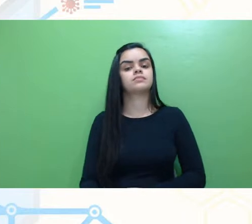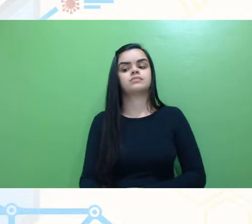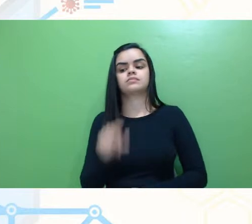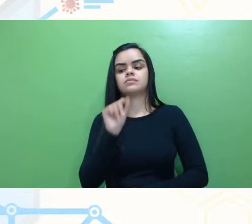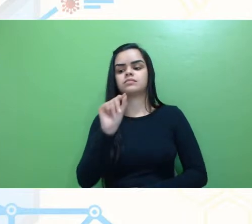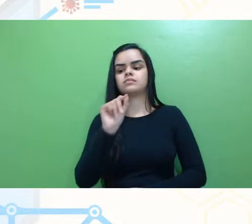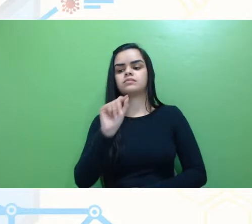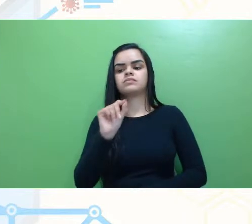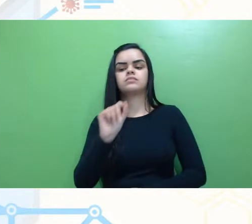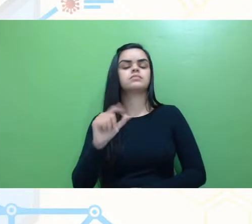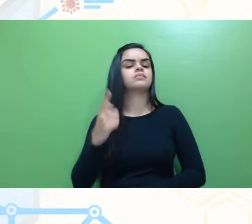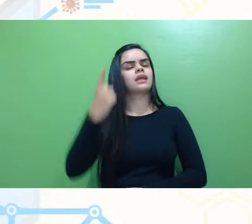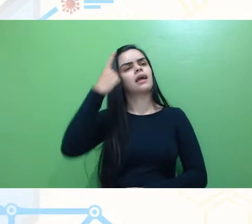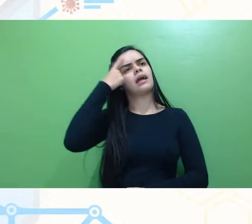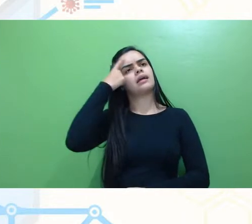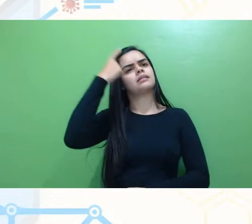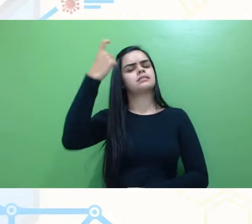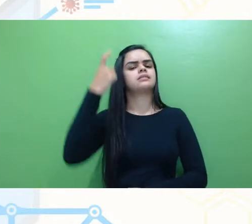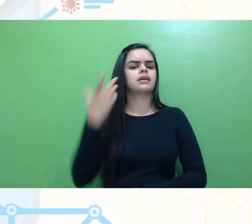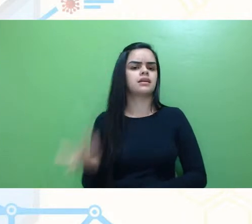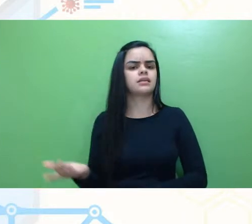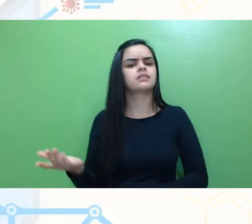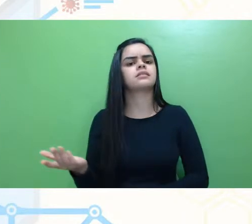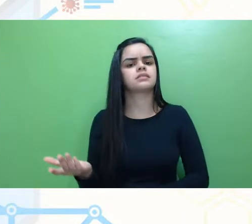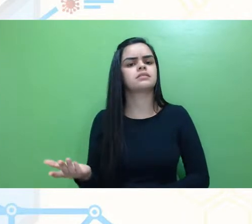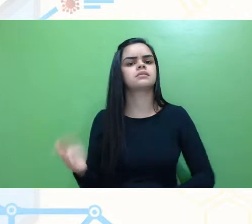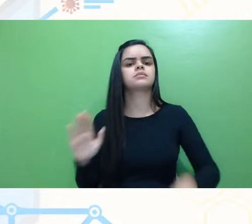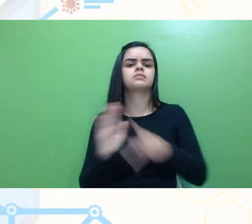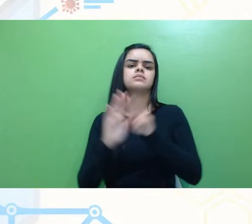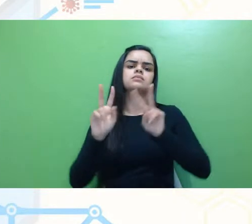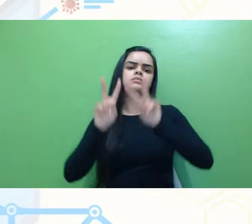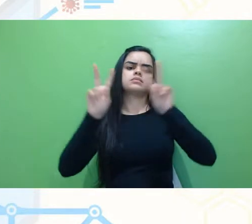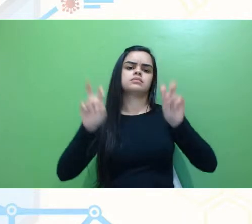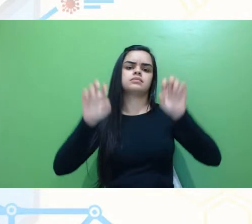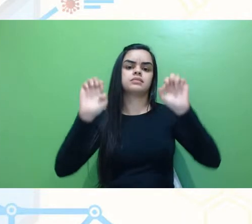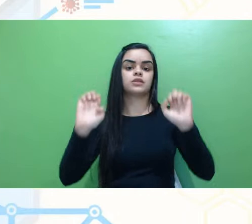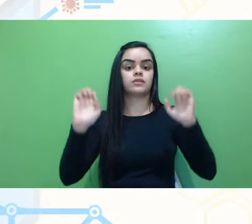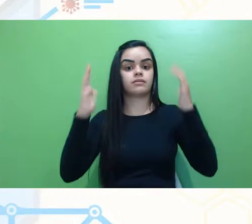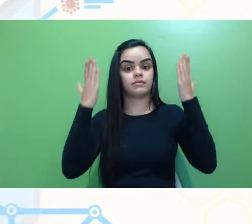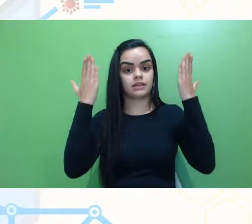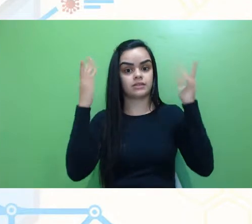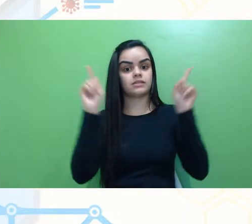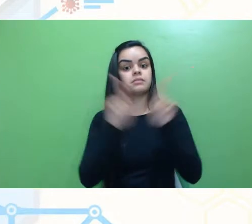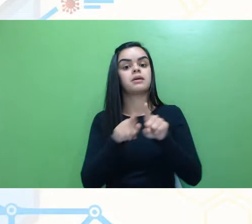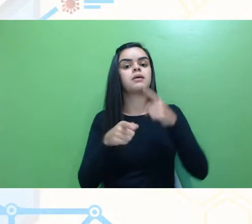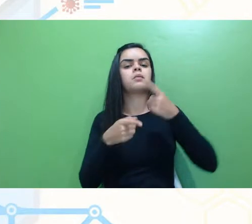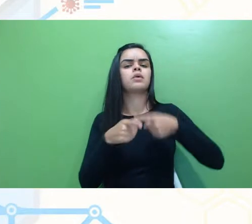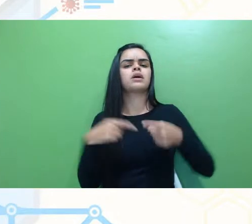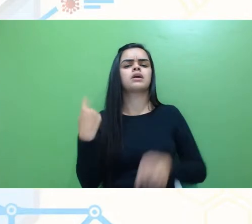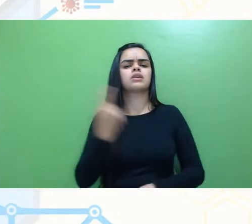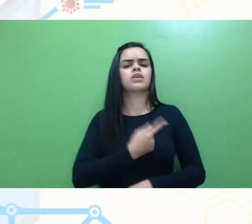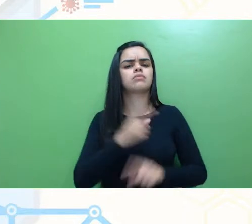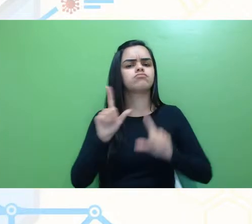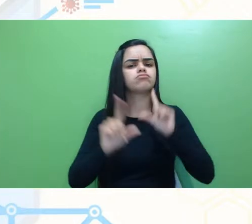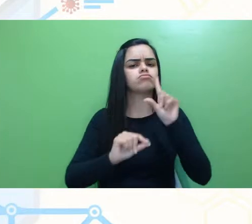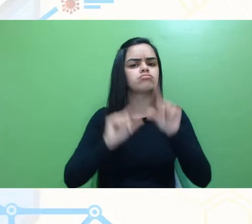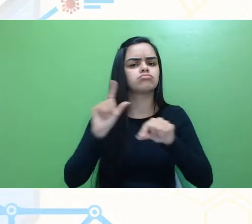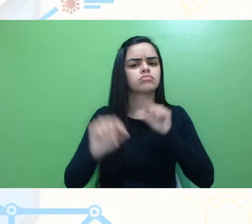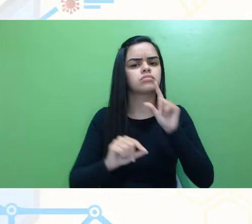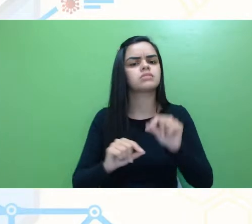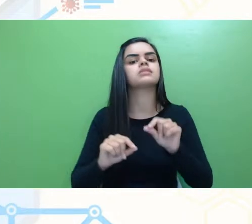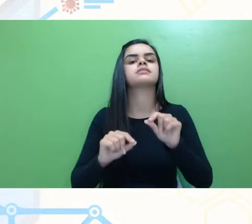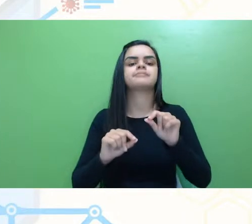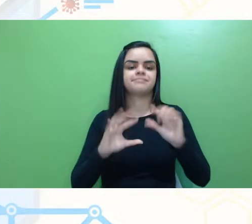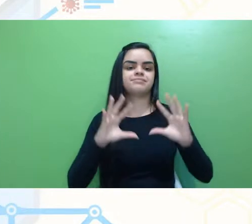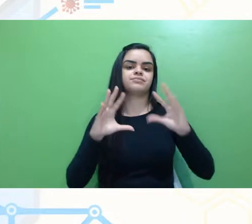ideia, né, da temática do evento e por que fizemos essa escolha, foi uma escolha como